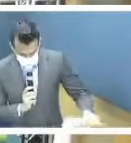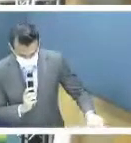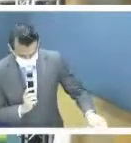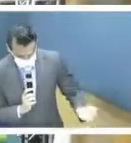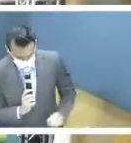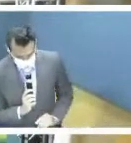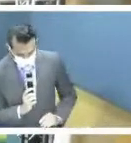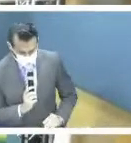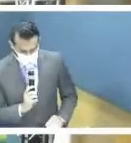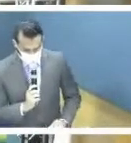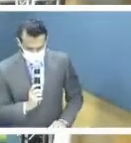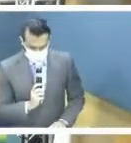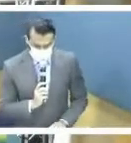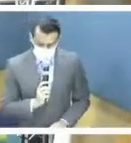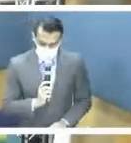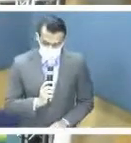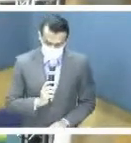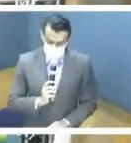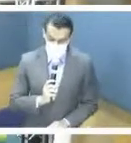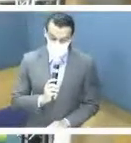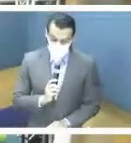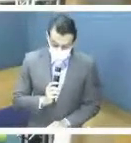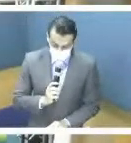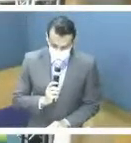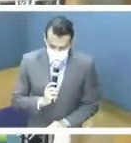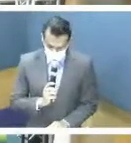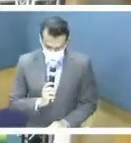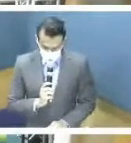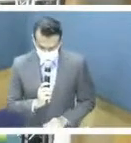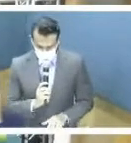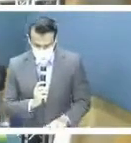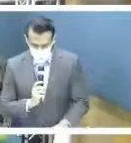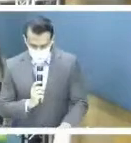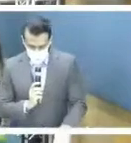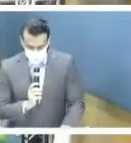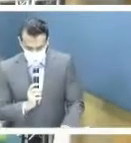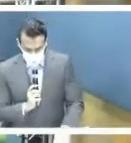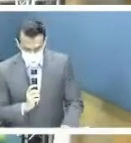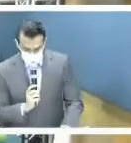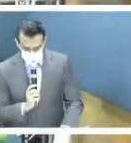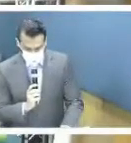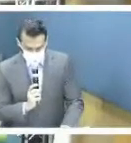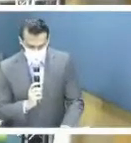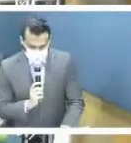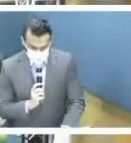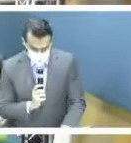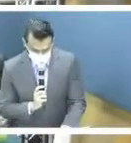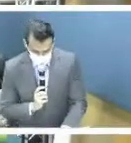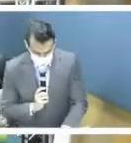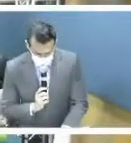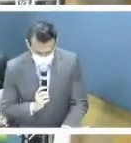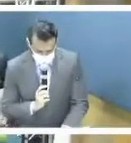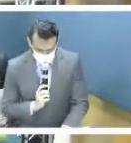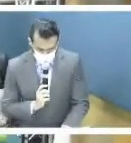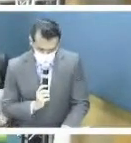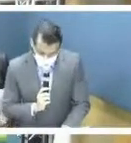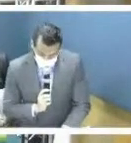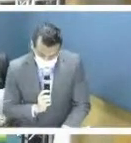cura da doença. O Dia Mundial de Luta contra a Tuberculose foi instituído em 1997,